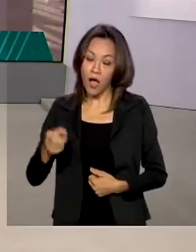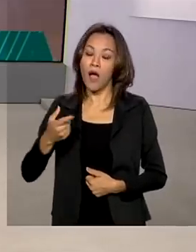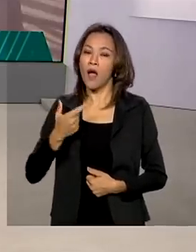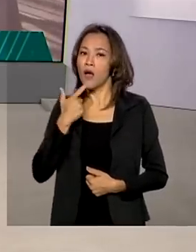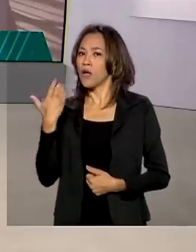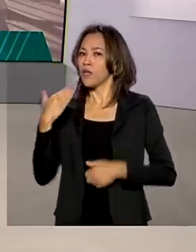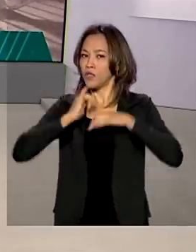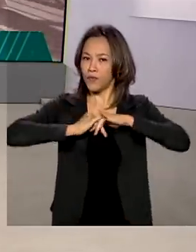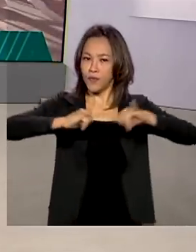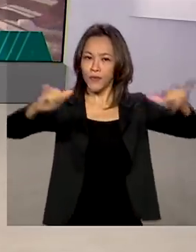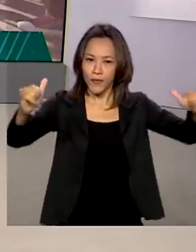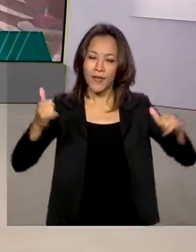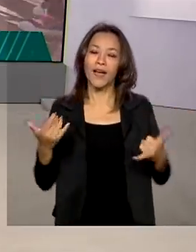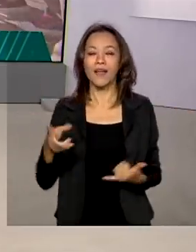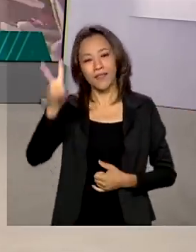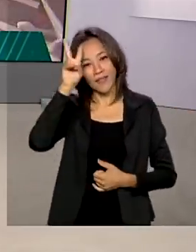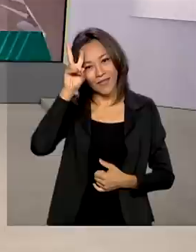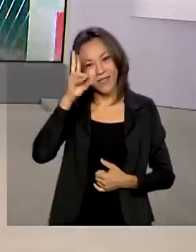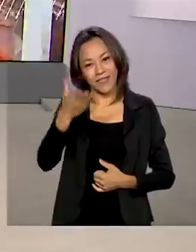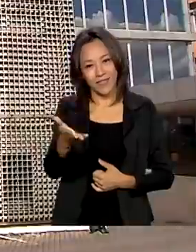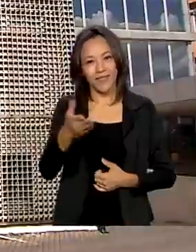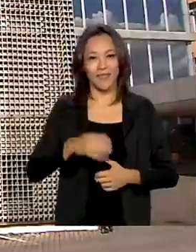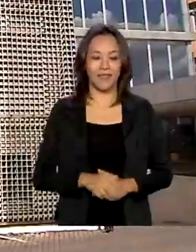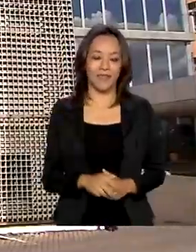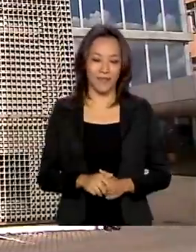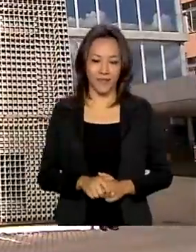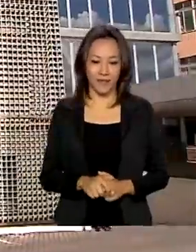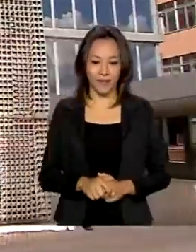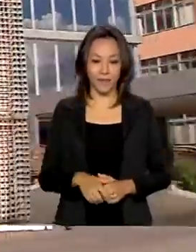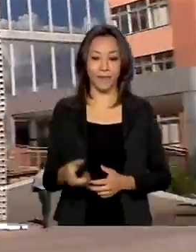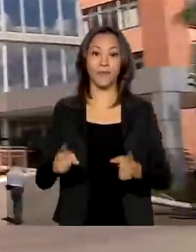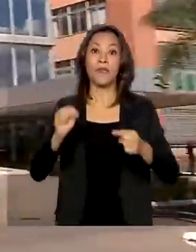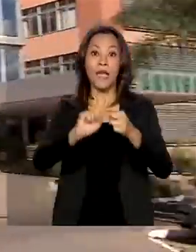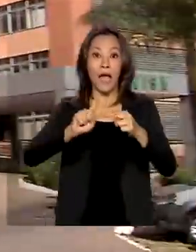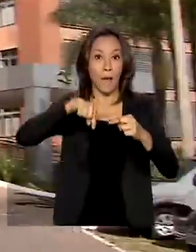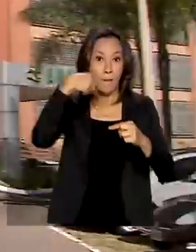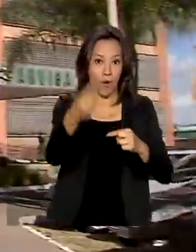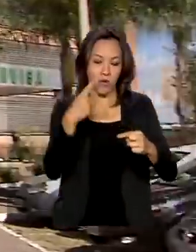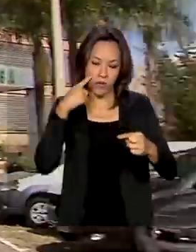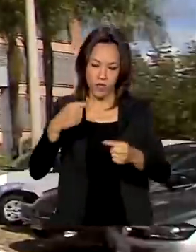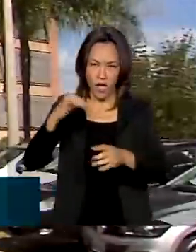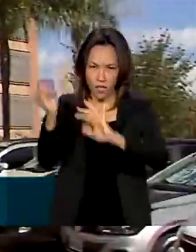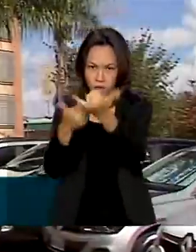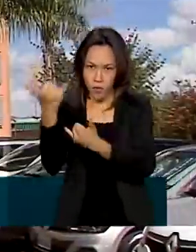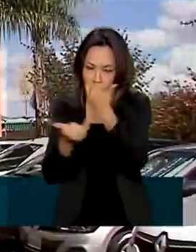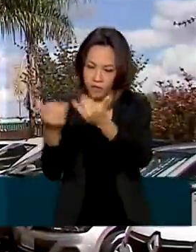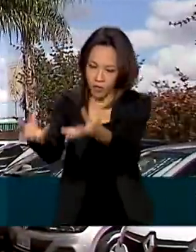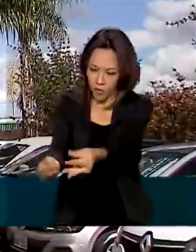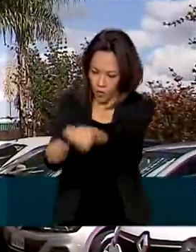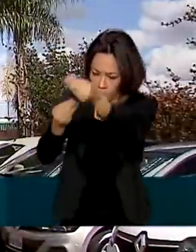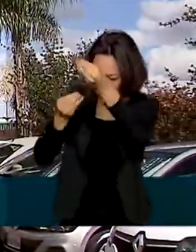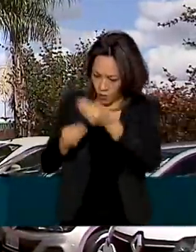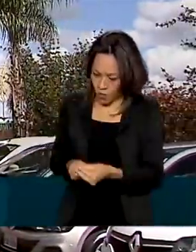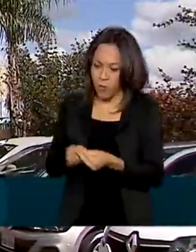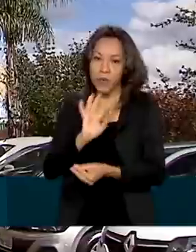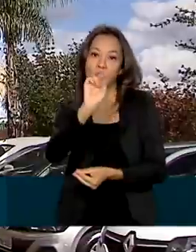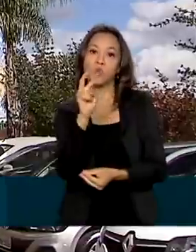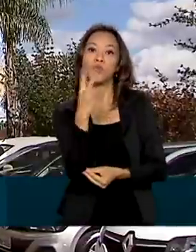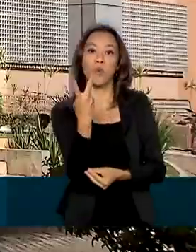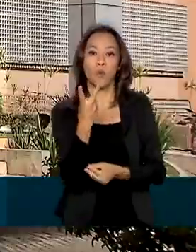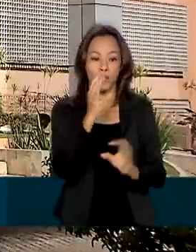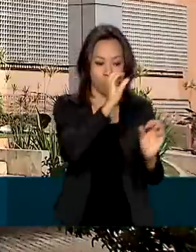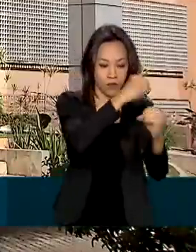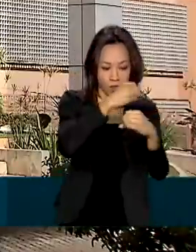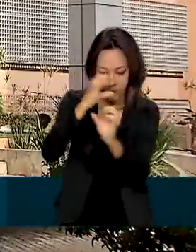Agência Nacional de Vigilância Sanitária. Após a verificação dos dados enviados pelos dois laboratórios,